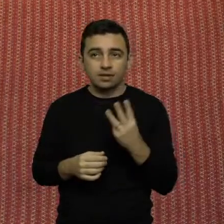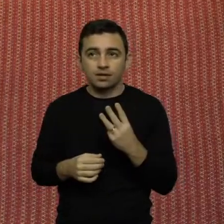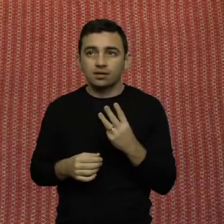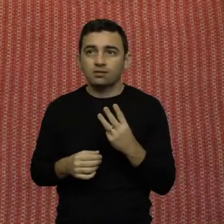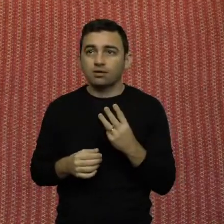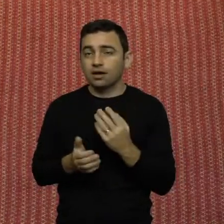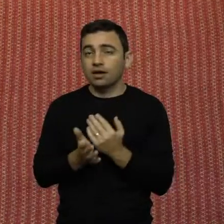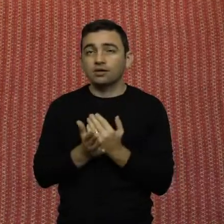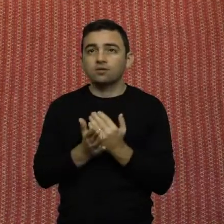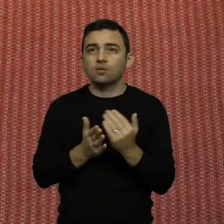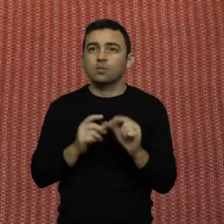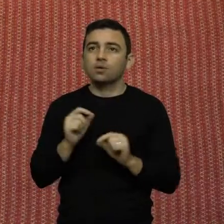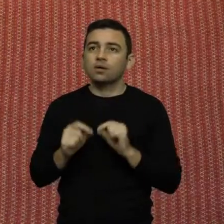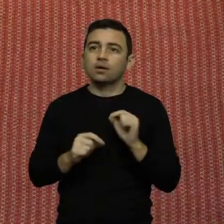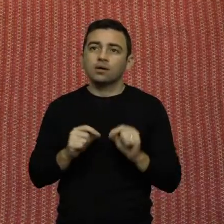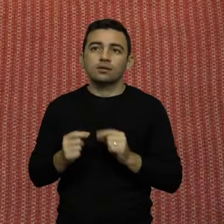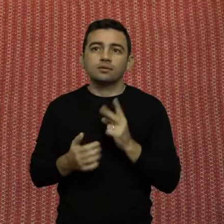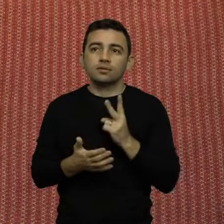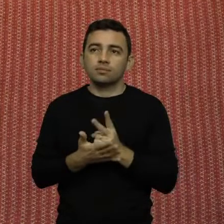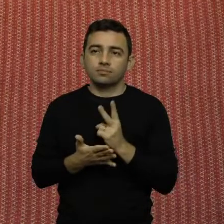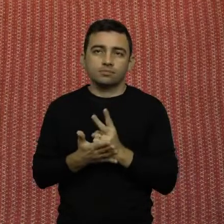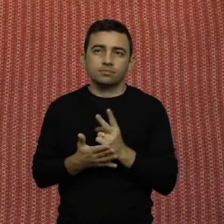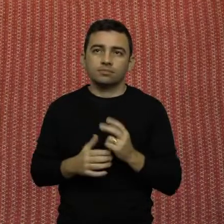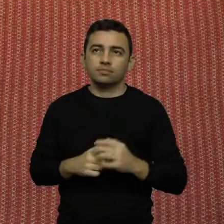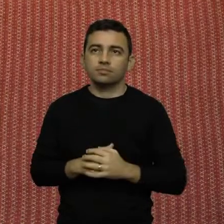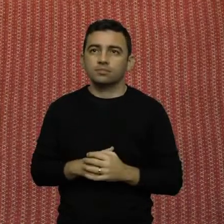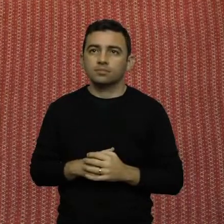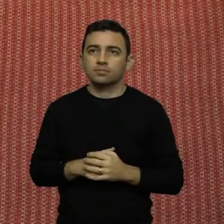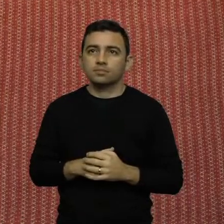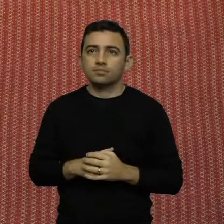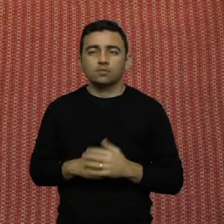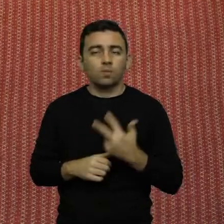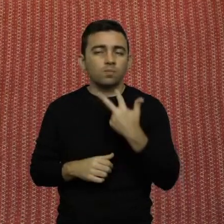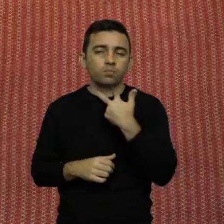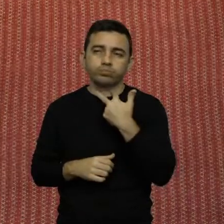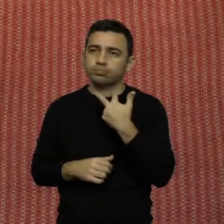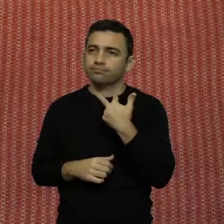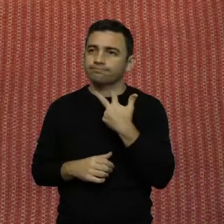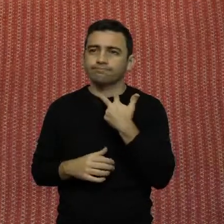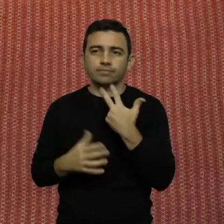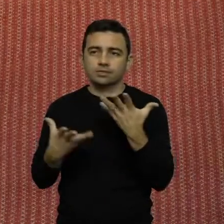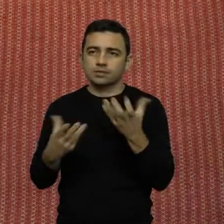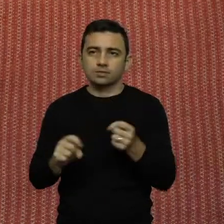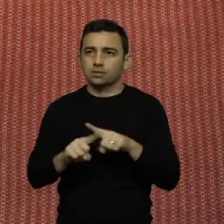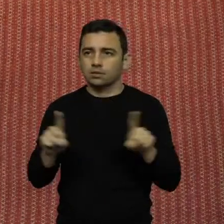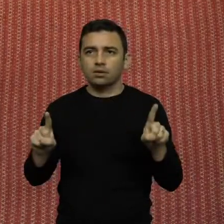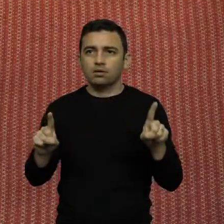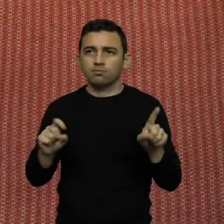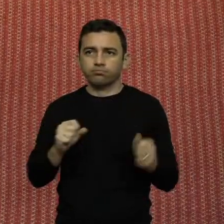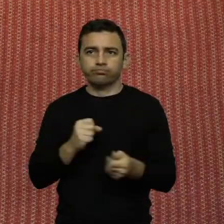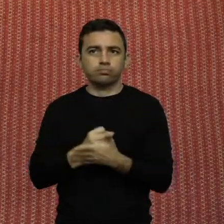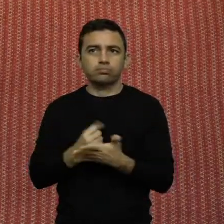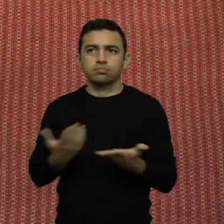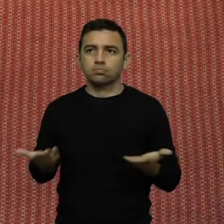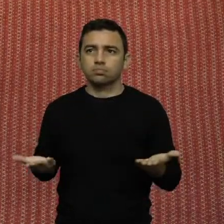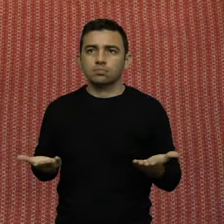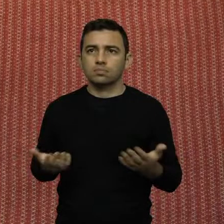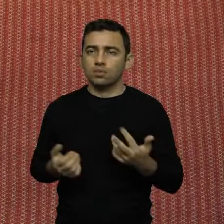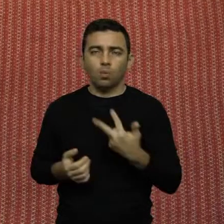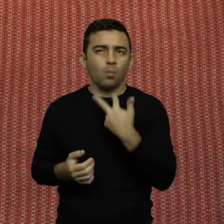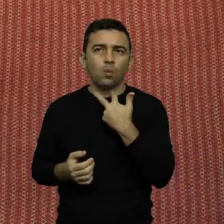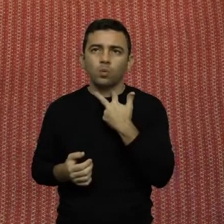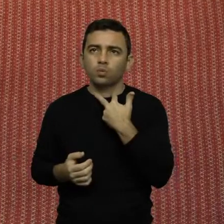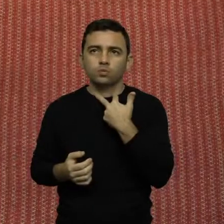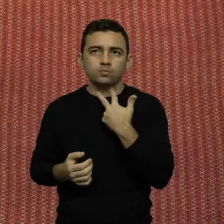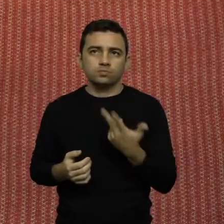sobrar esse cidadão. Nós não podemos ser a favor de fraudes aqui. Nós não podemos